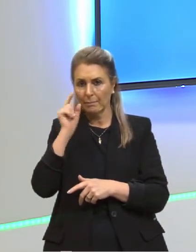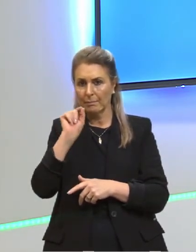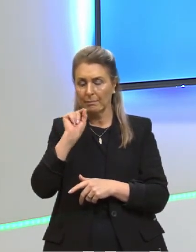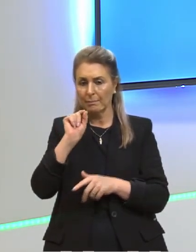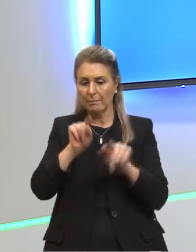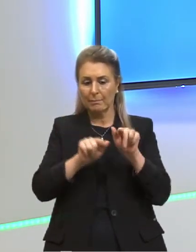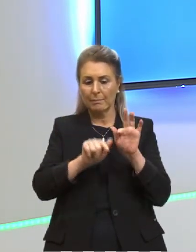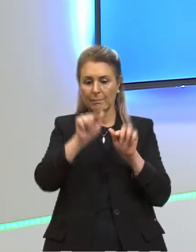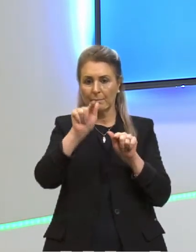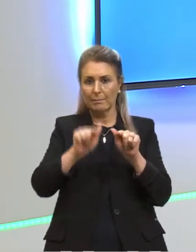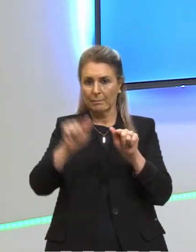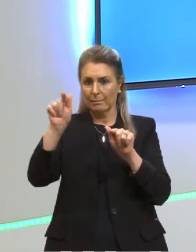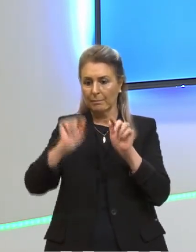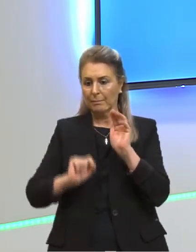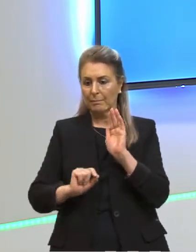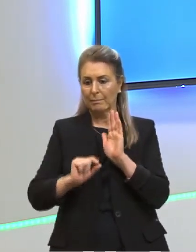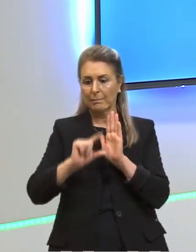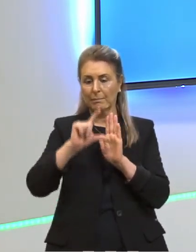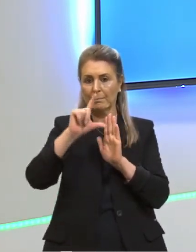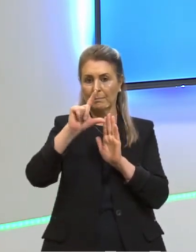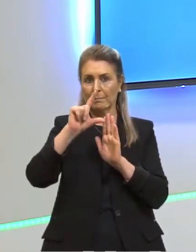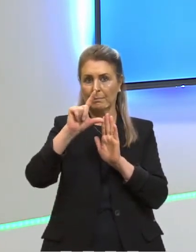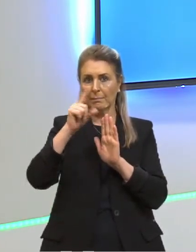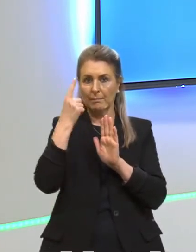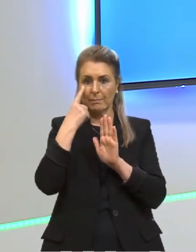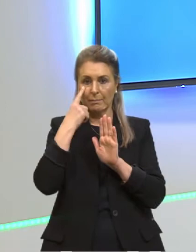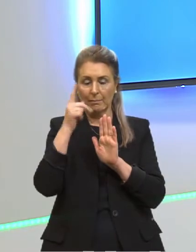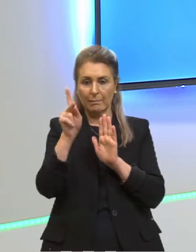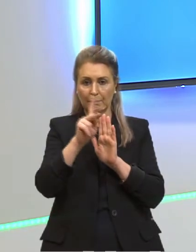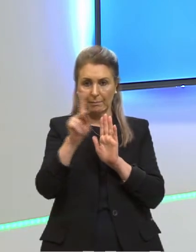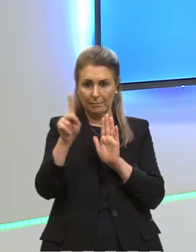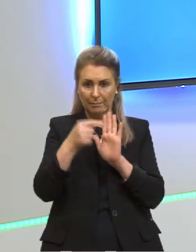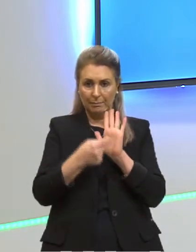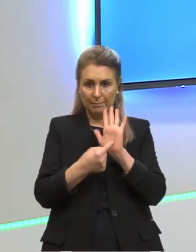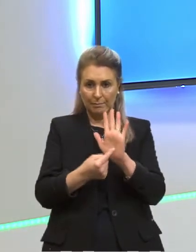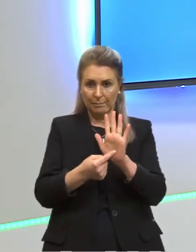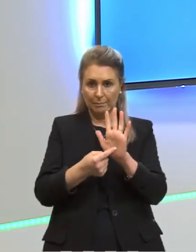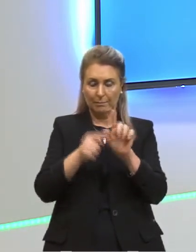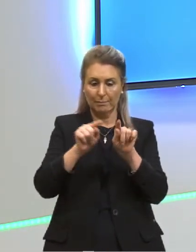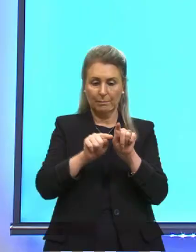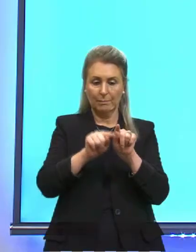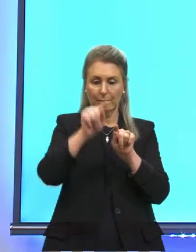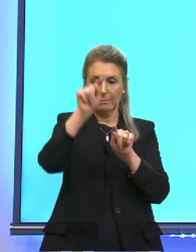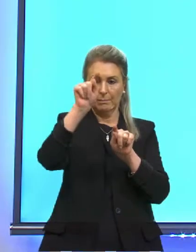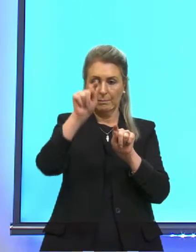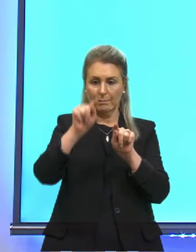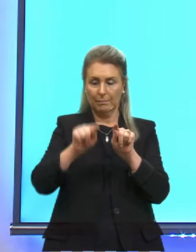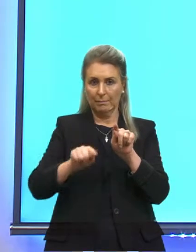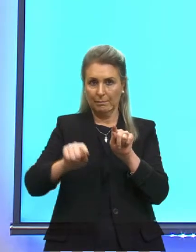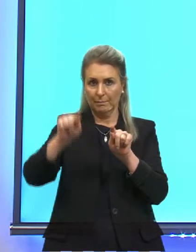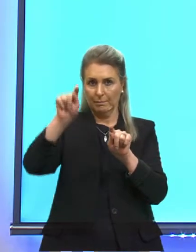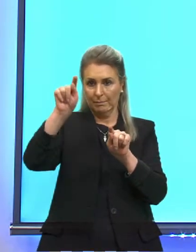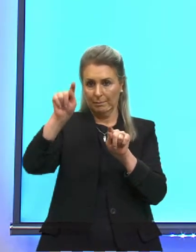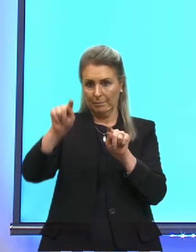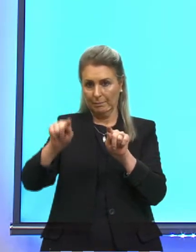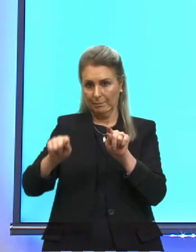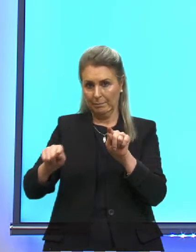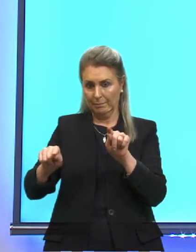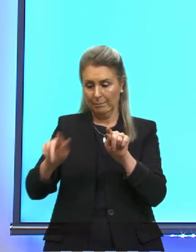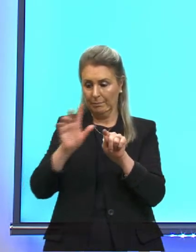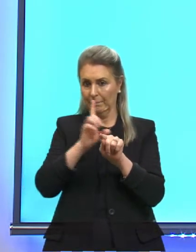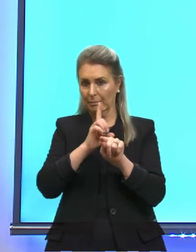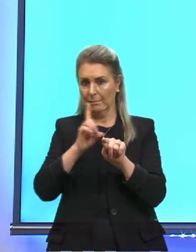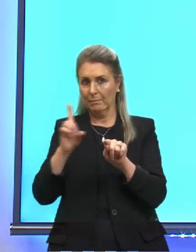comprimento de ondas elevados, olha para cá, comprimento de ondas elevados, são esses aqui para a